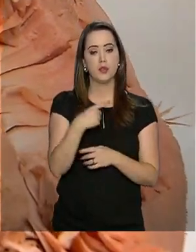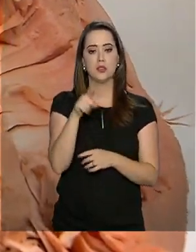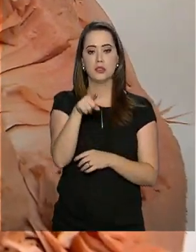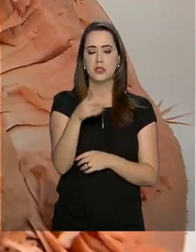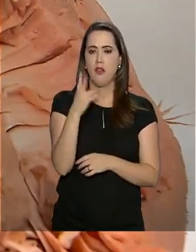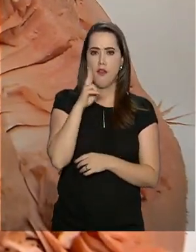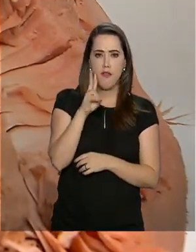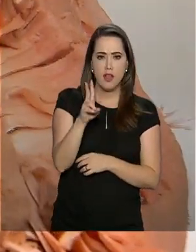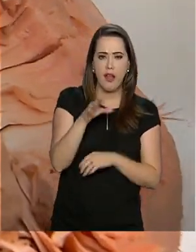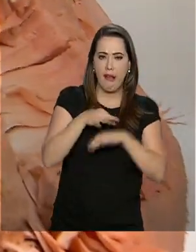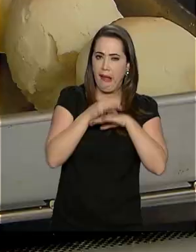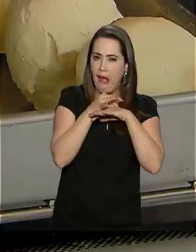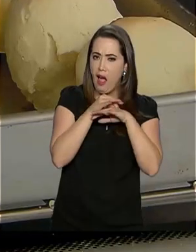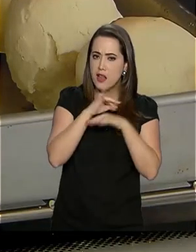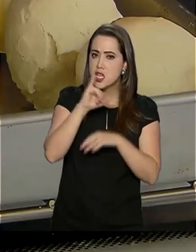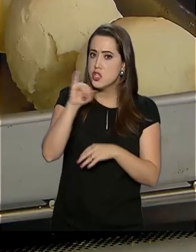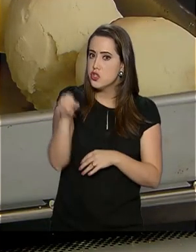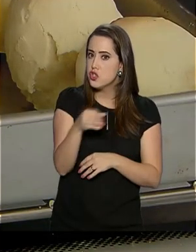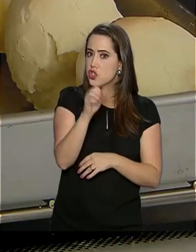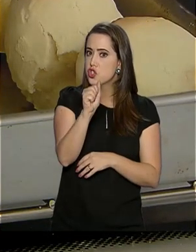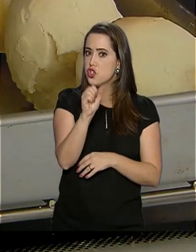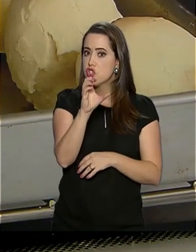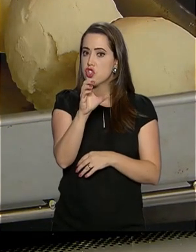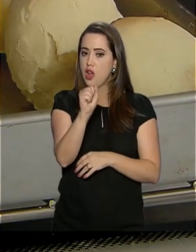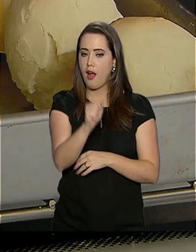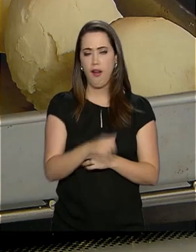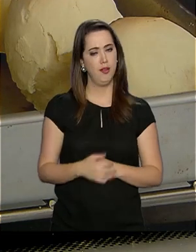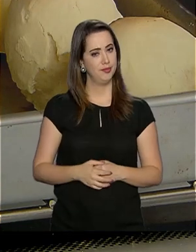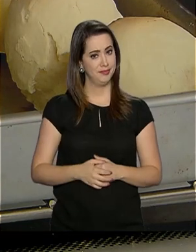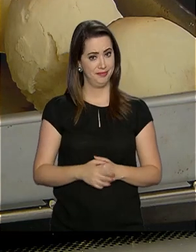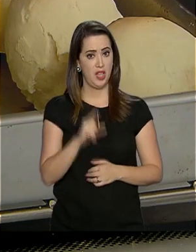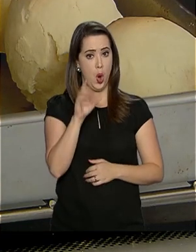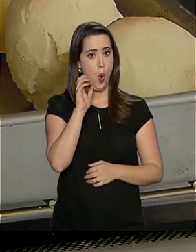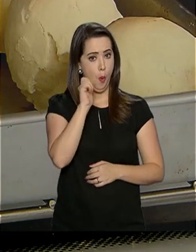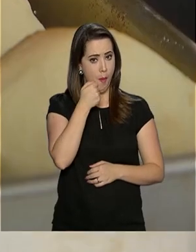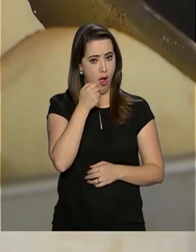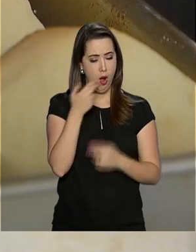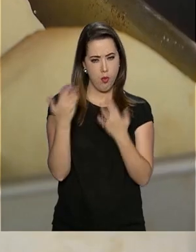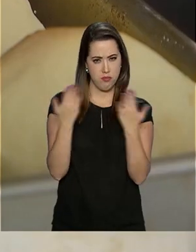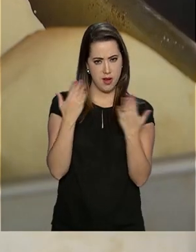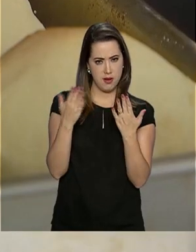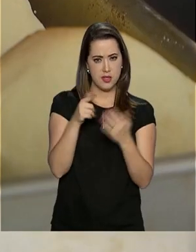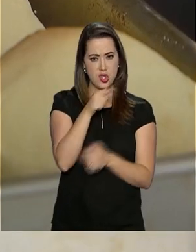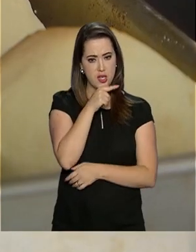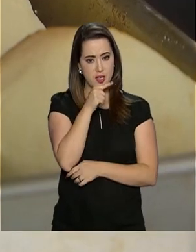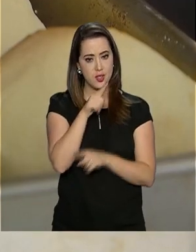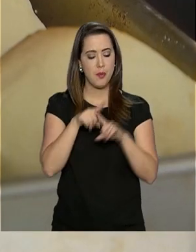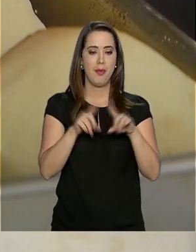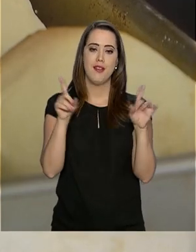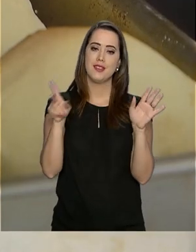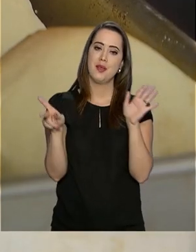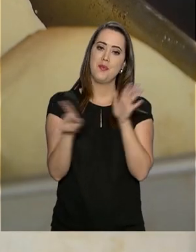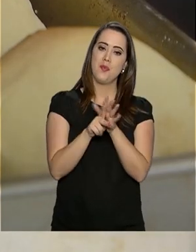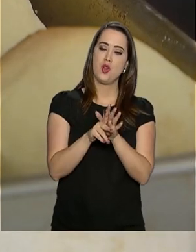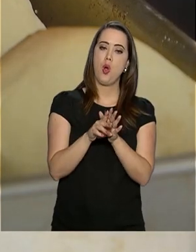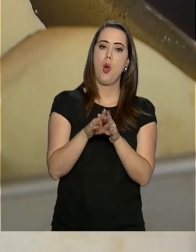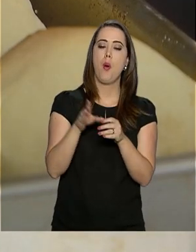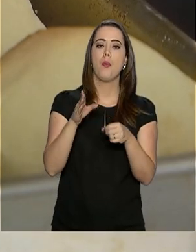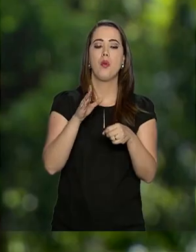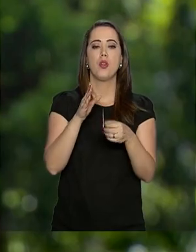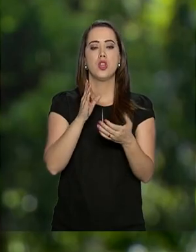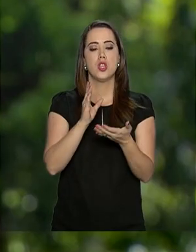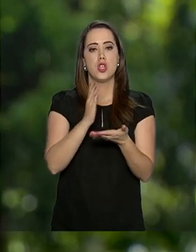é a carne de jaca. O pão, saindo quentinho do forno, parece ser de queijo, mas é feito de batata